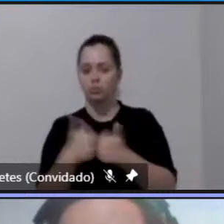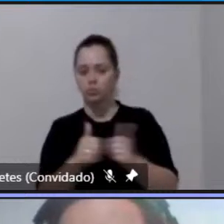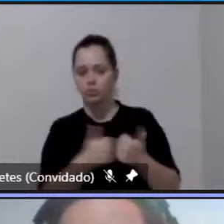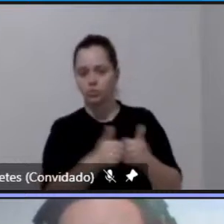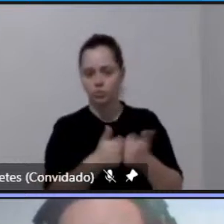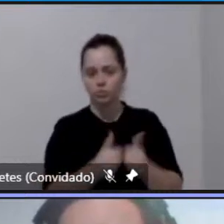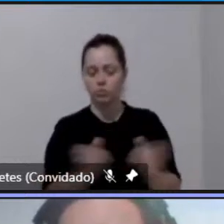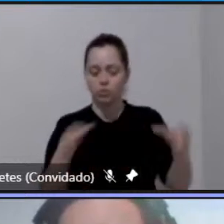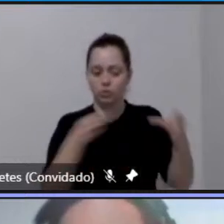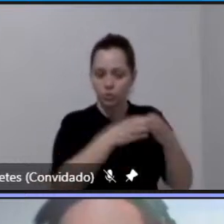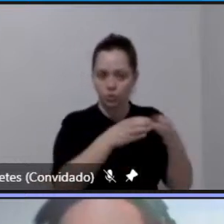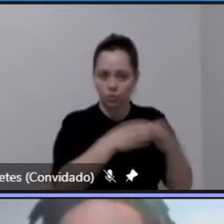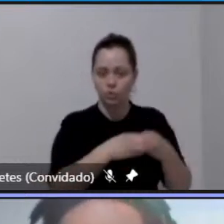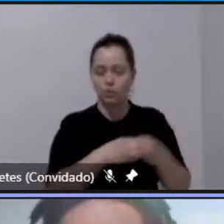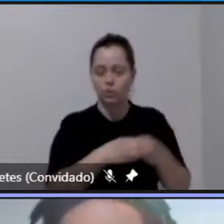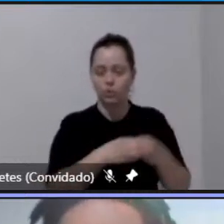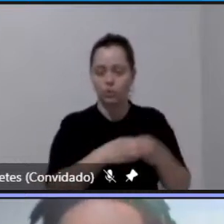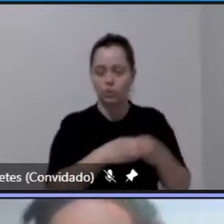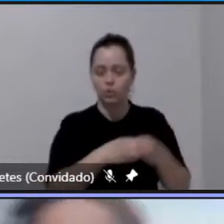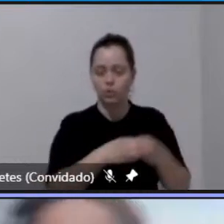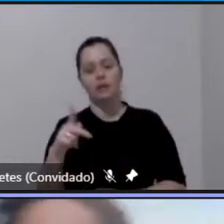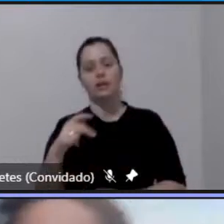metropolitanas para a Artesp